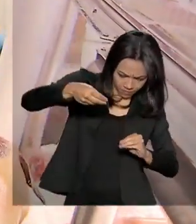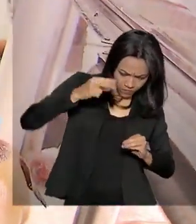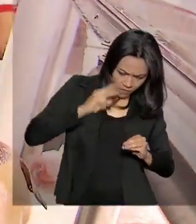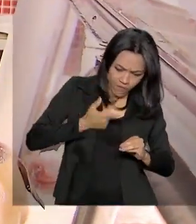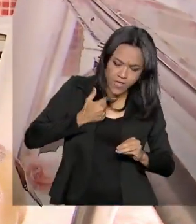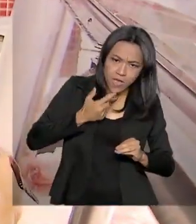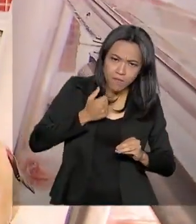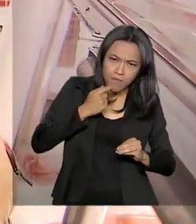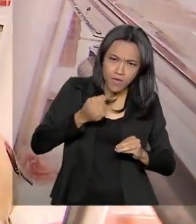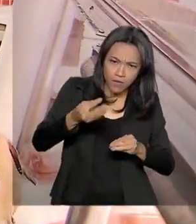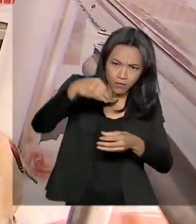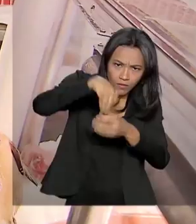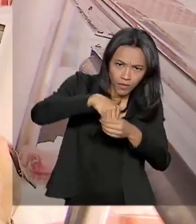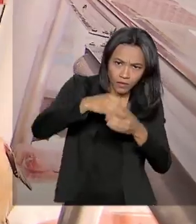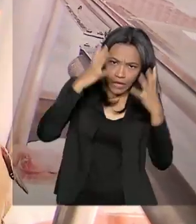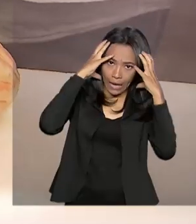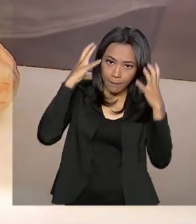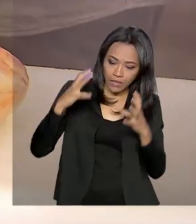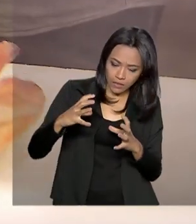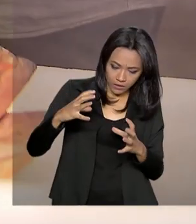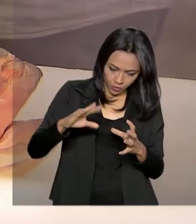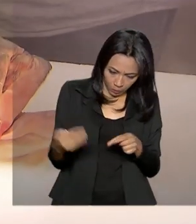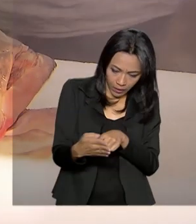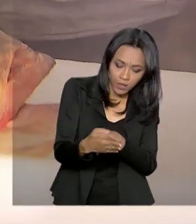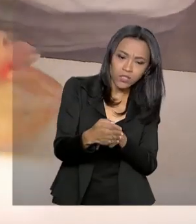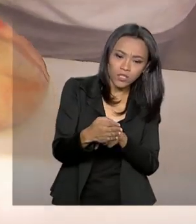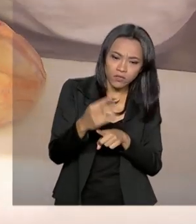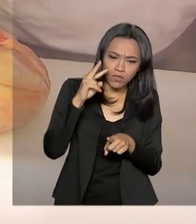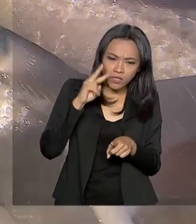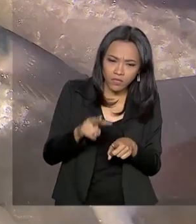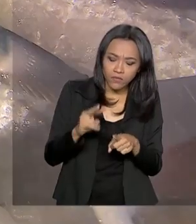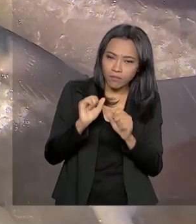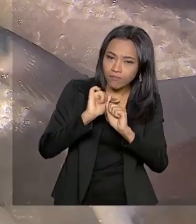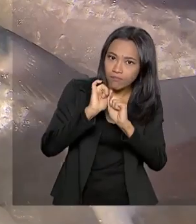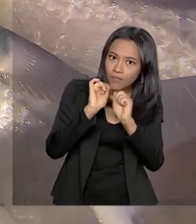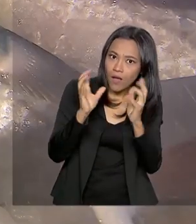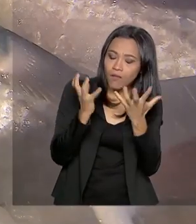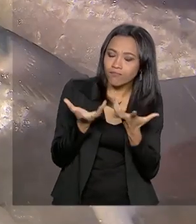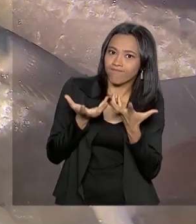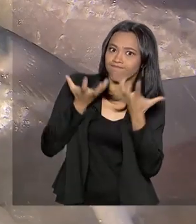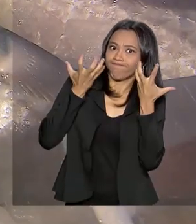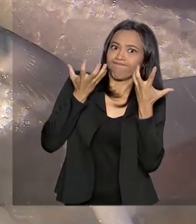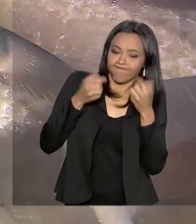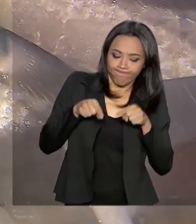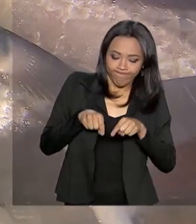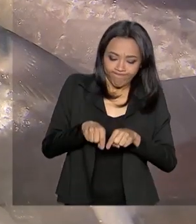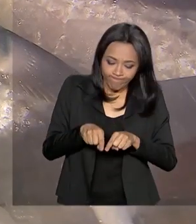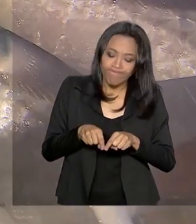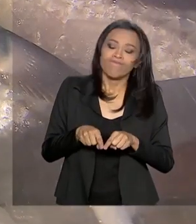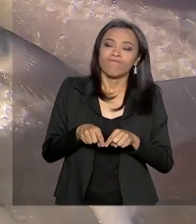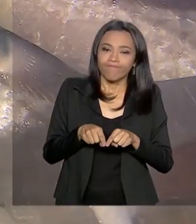avermelhadas ou rosa, depende do peixe, mas cores vivas brilhantes, os olhos na órbita também brilhantes.